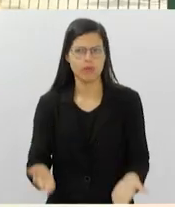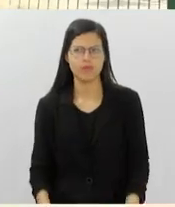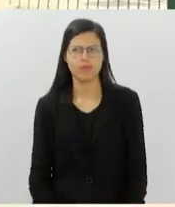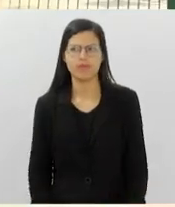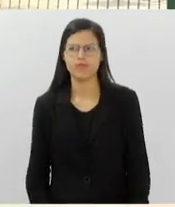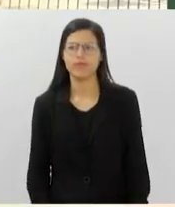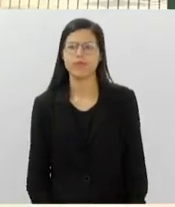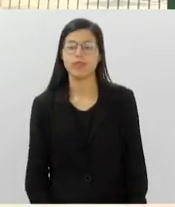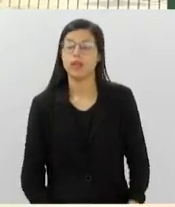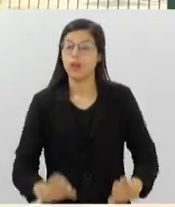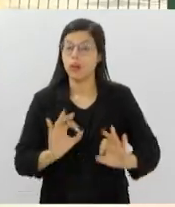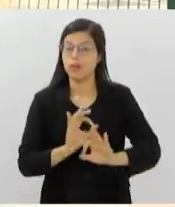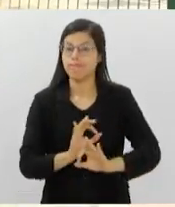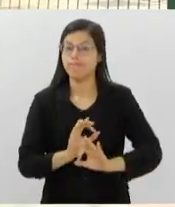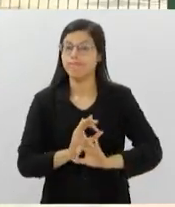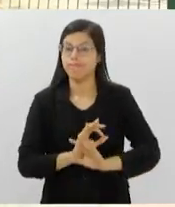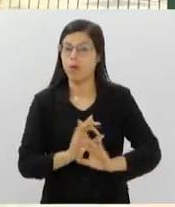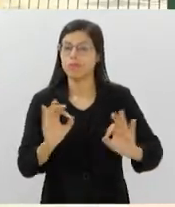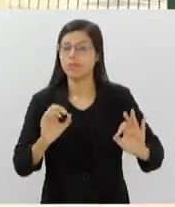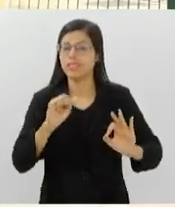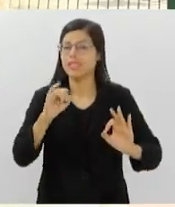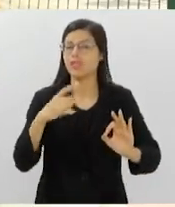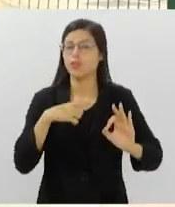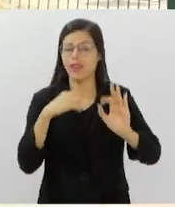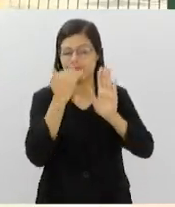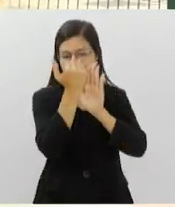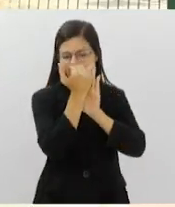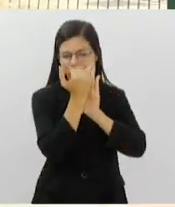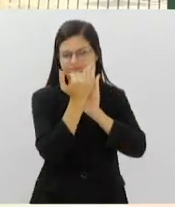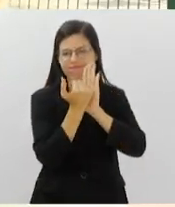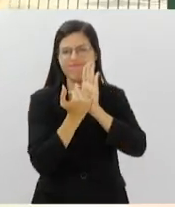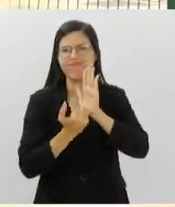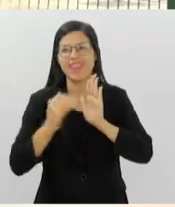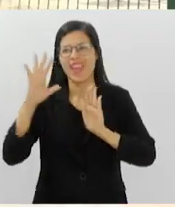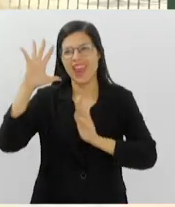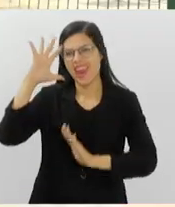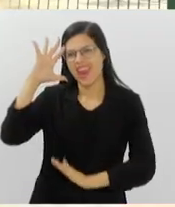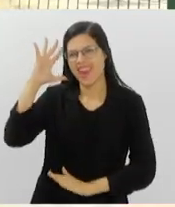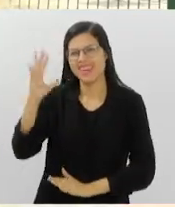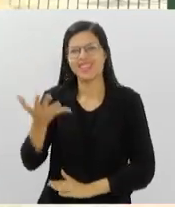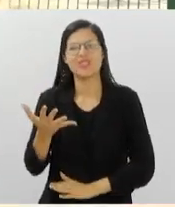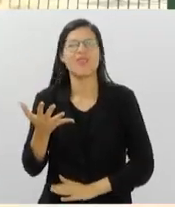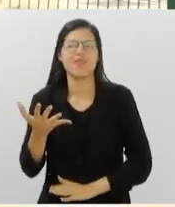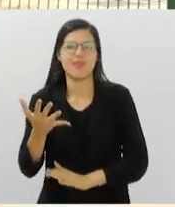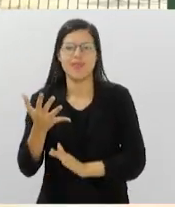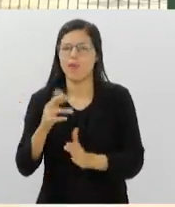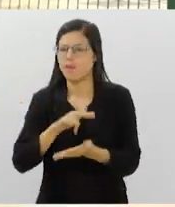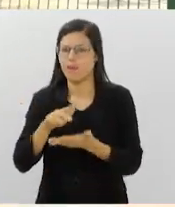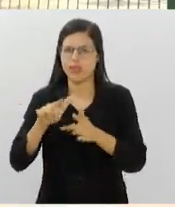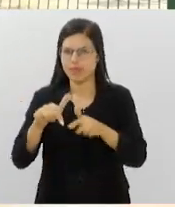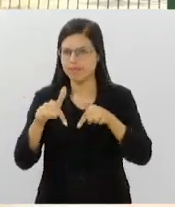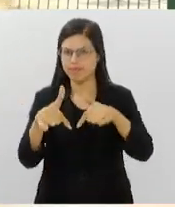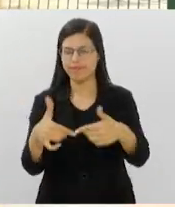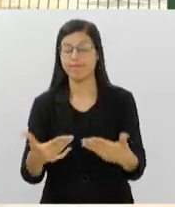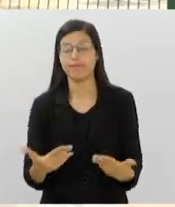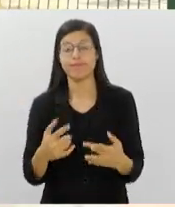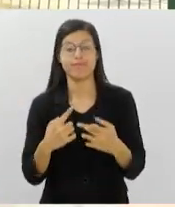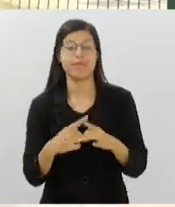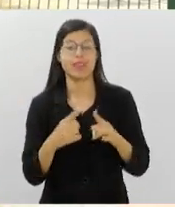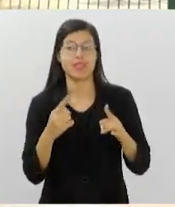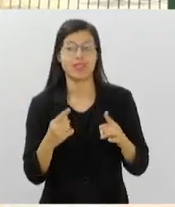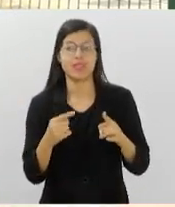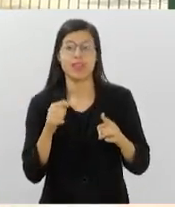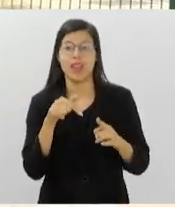ótimo se a gente conseguisse ter um manual e resolver um conjunto de ações. Mas o fato é que se trata de um